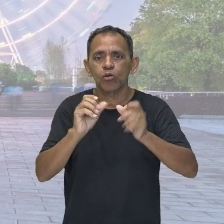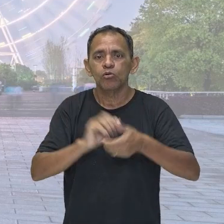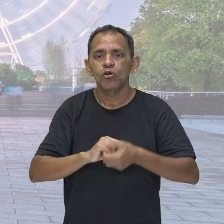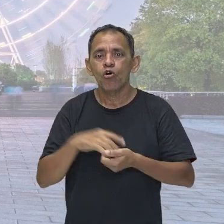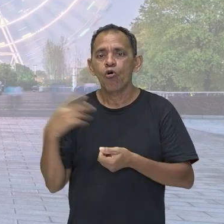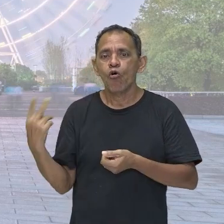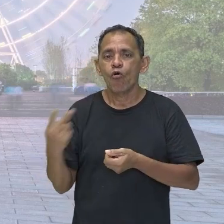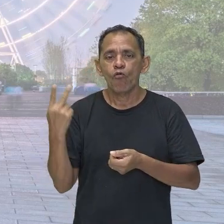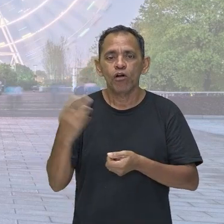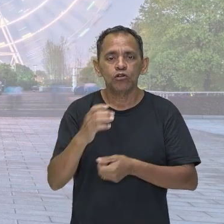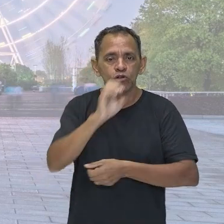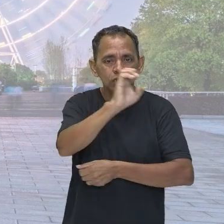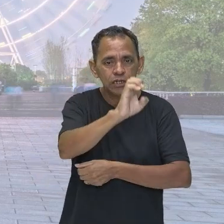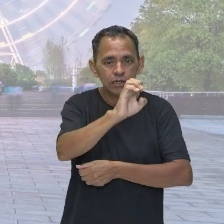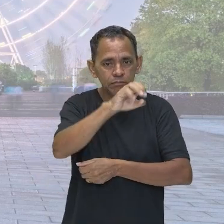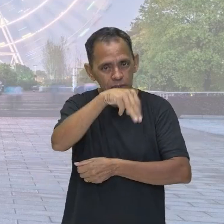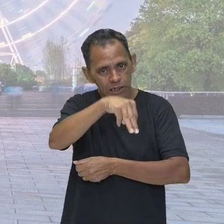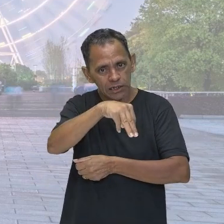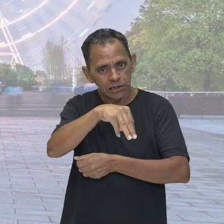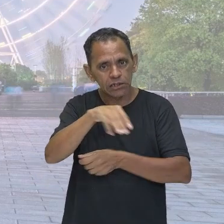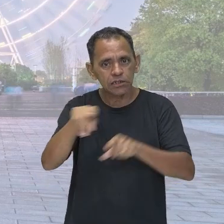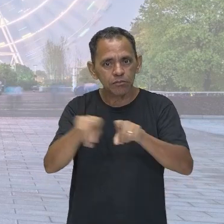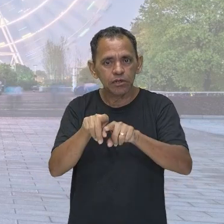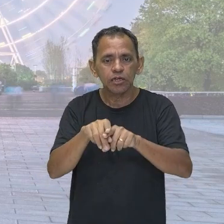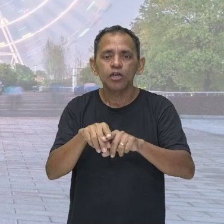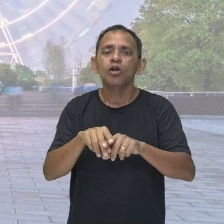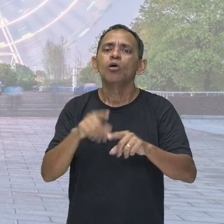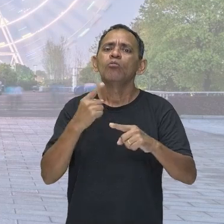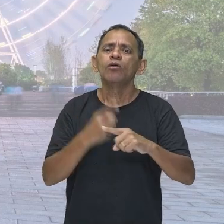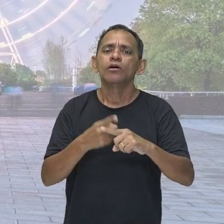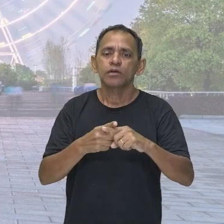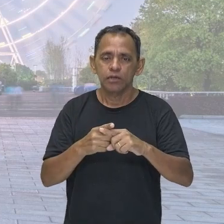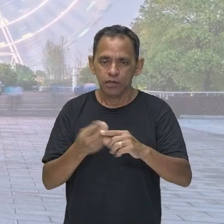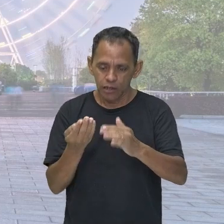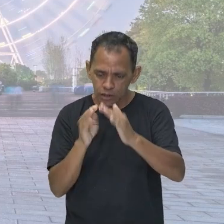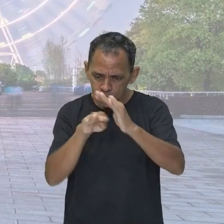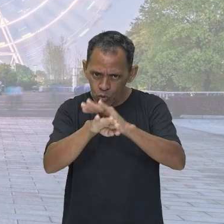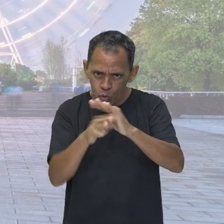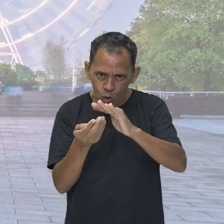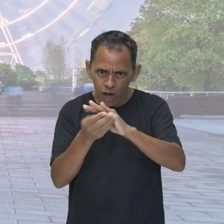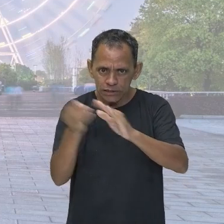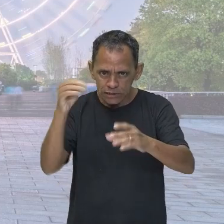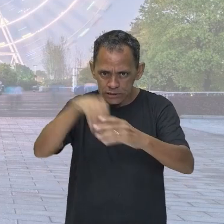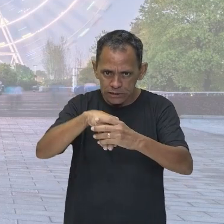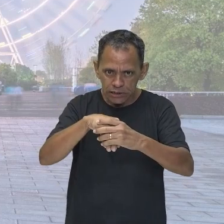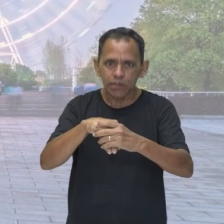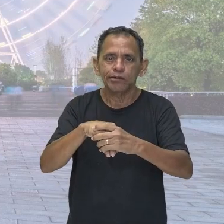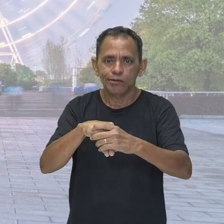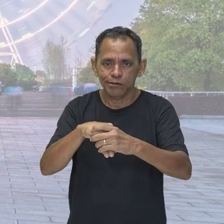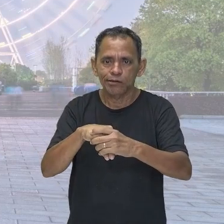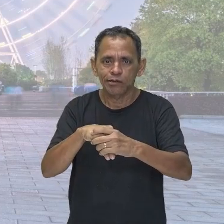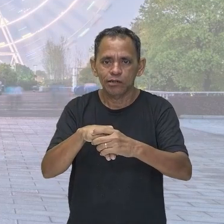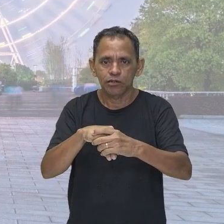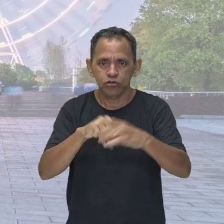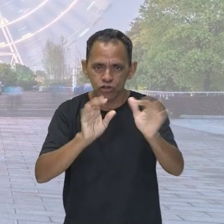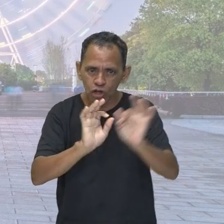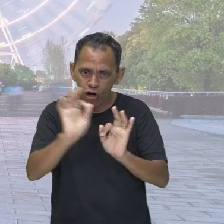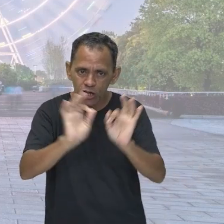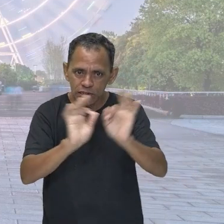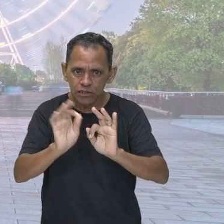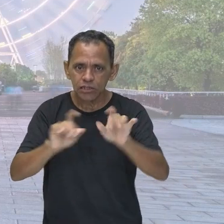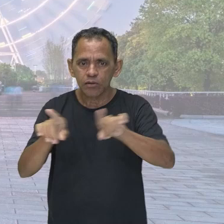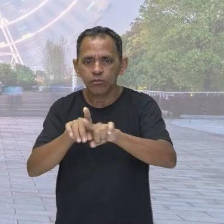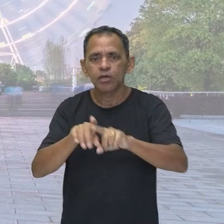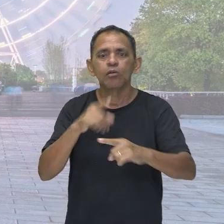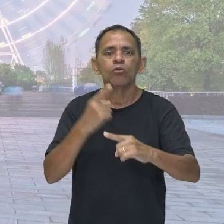a energia mecânica se conserva no sistema. Então, quando eu calculo a energia mecânica, é porque eu estou interessado em saber sobre